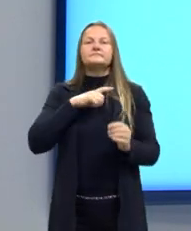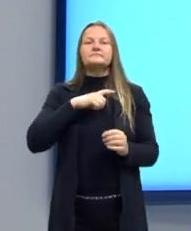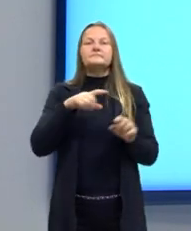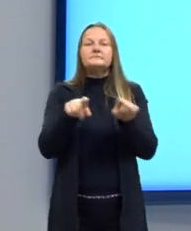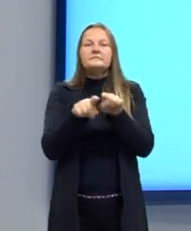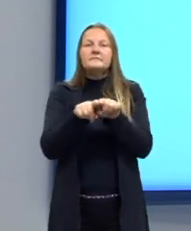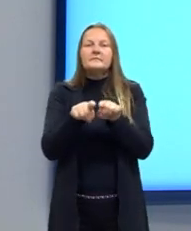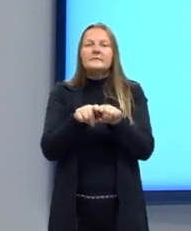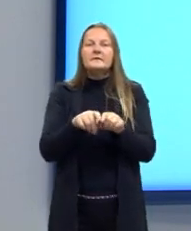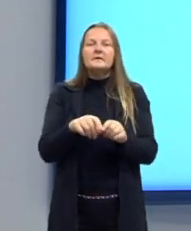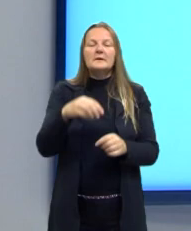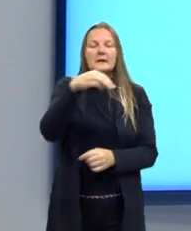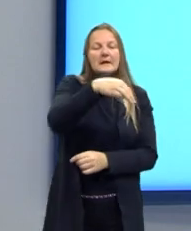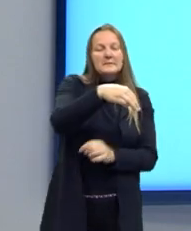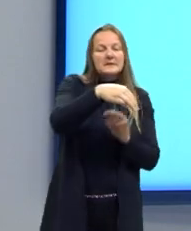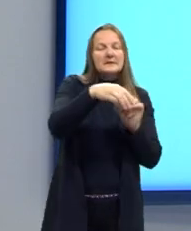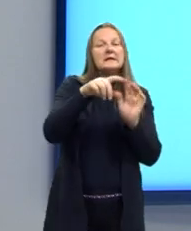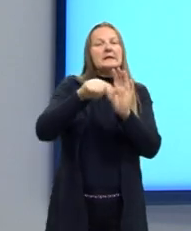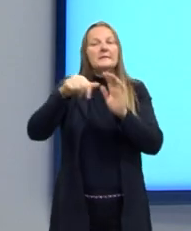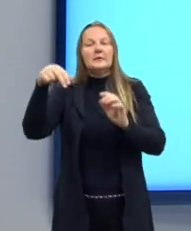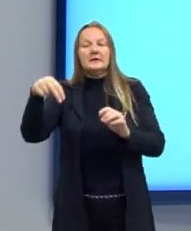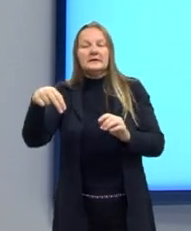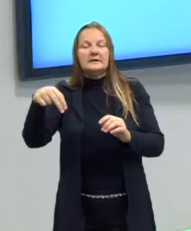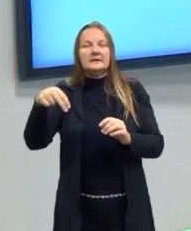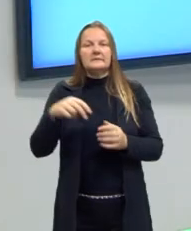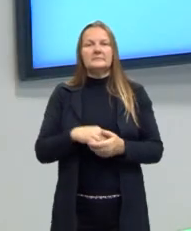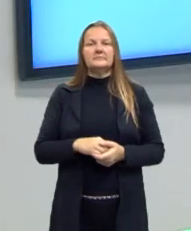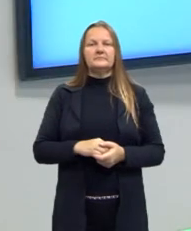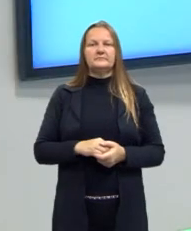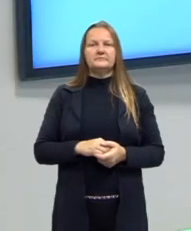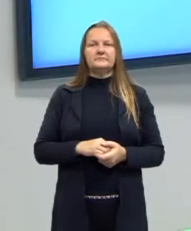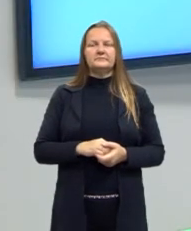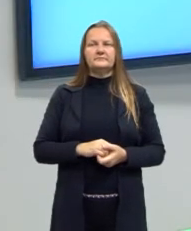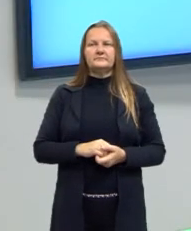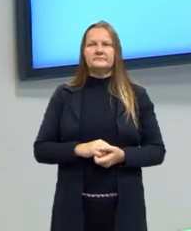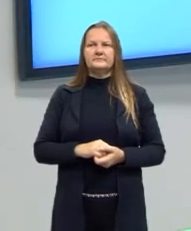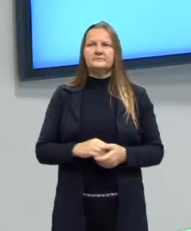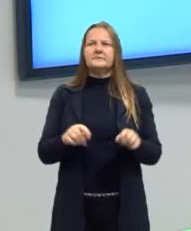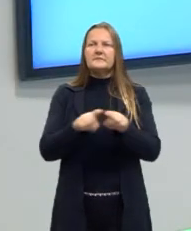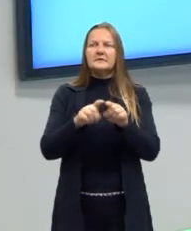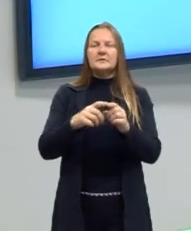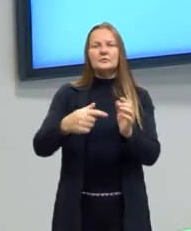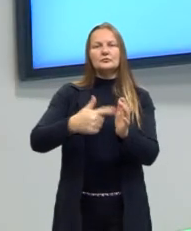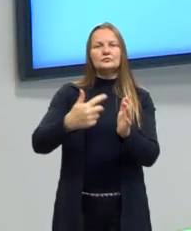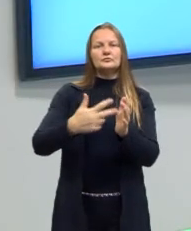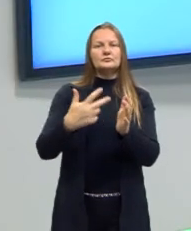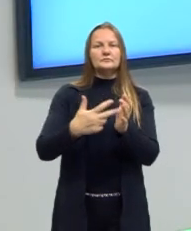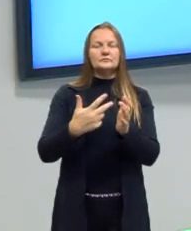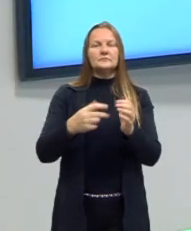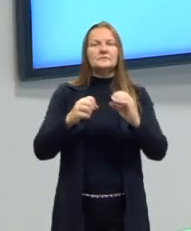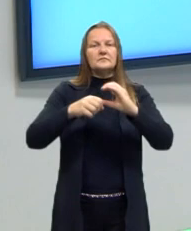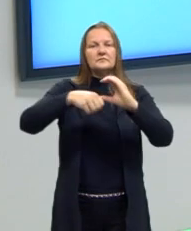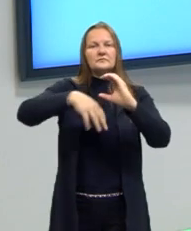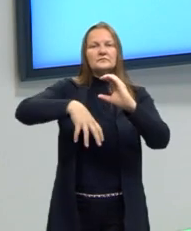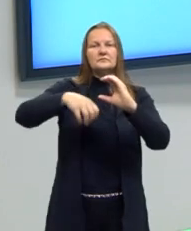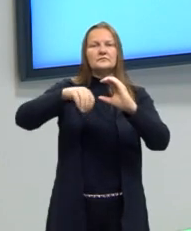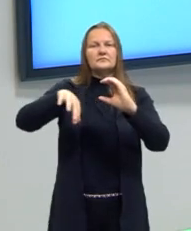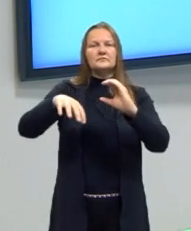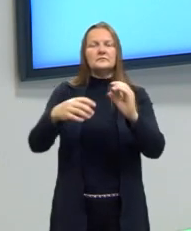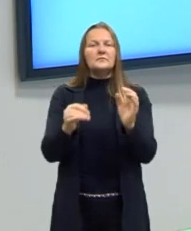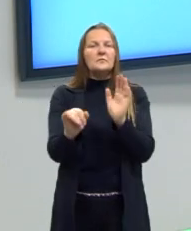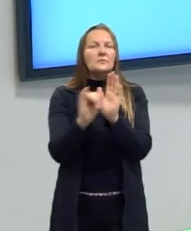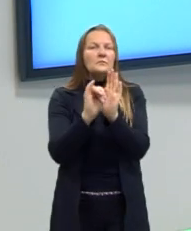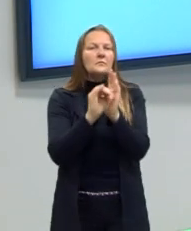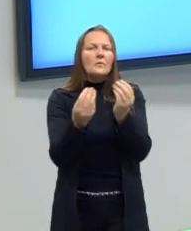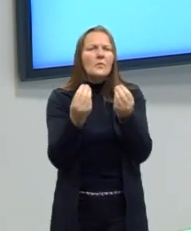tenho um metil como ramificação, além da amina terciária. tenho ele, aparece numa outra ramificação. Eu identifico.